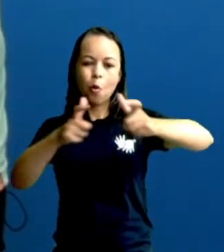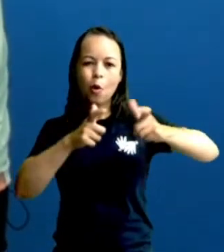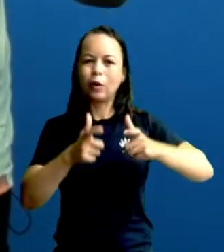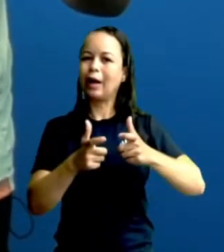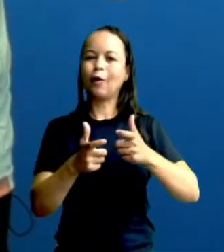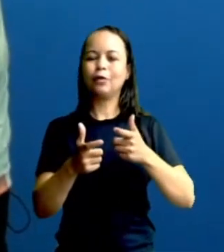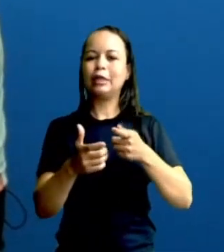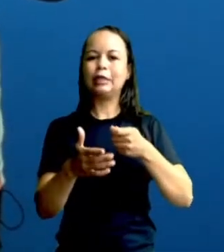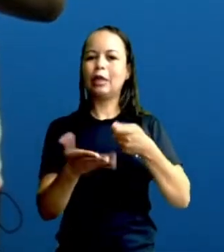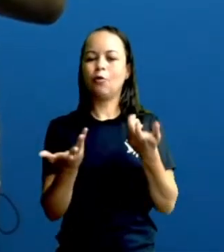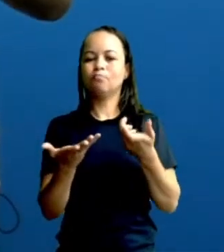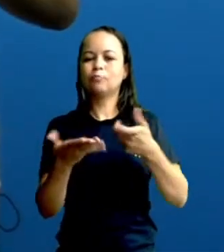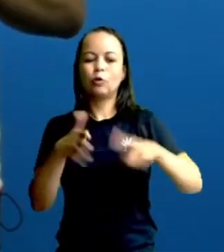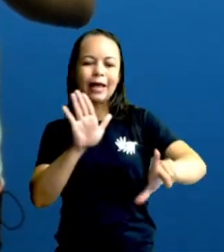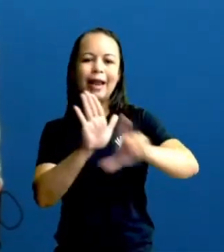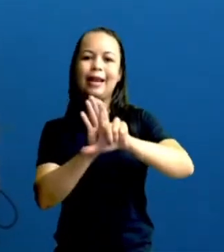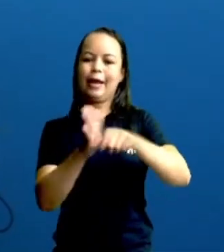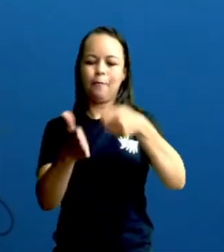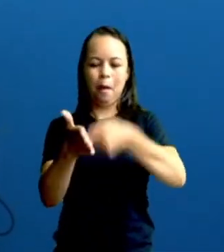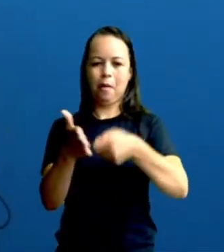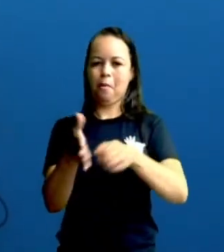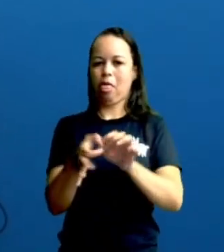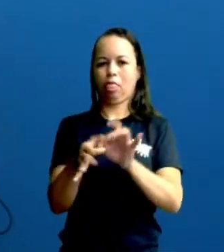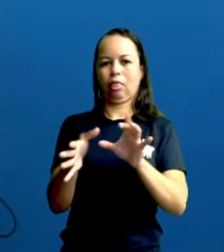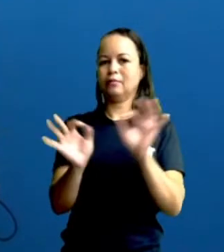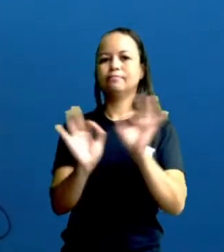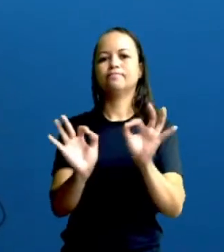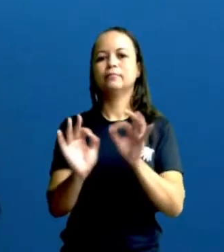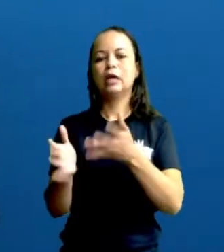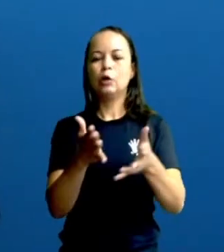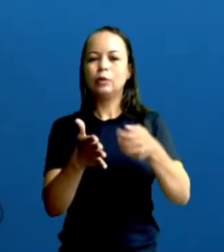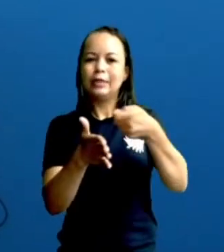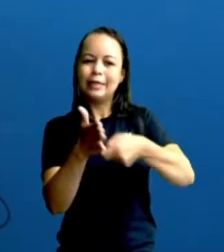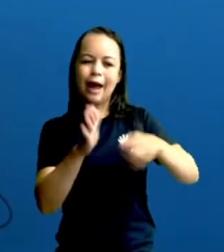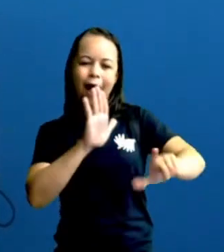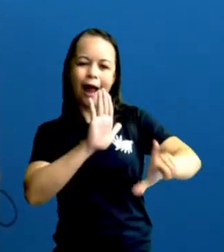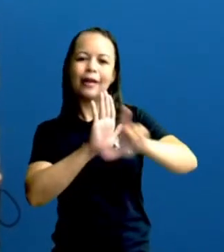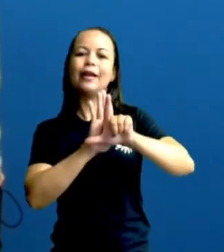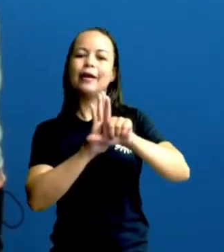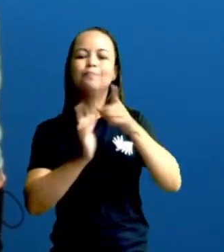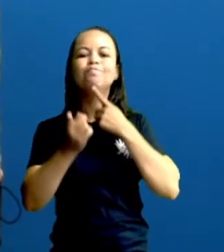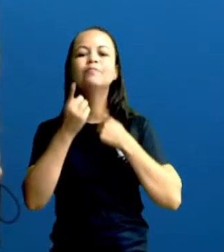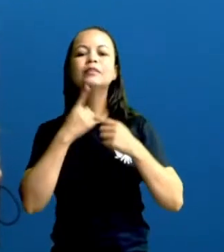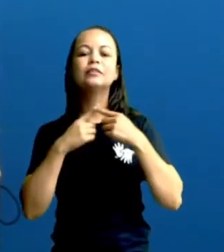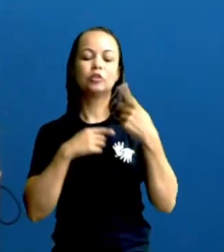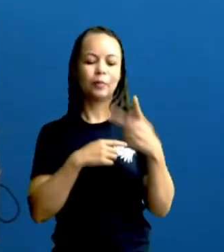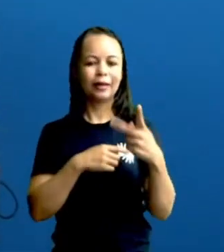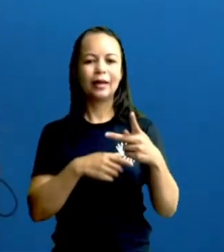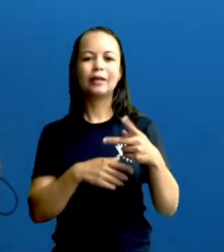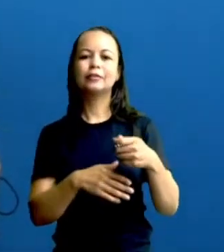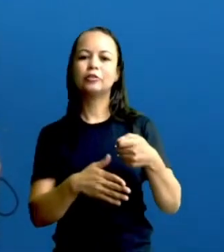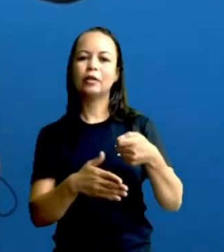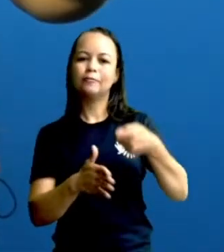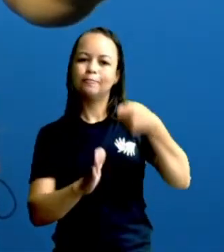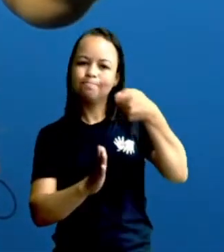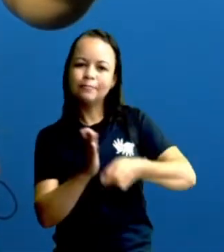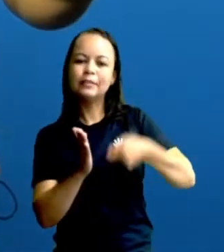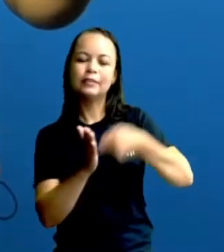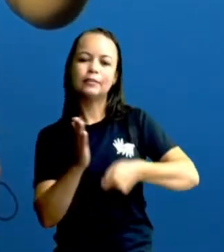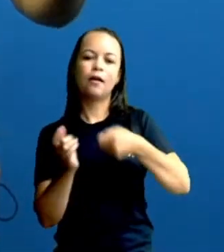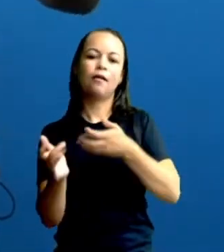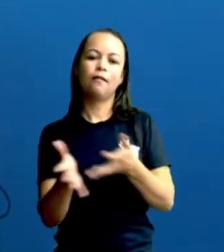às exigências que a lei preconiza, que a lei determina, que a lei deseja para que ela seja eficiente, mas também